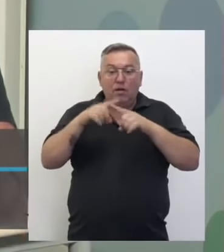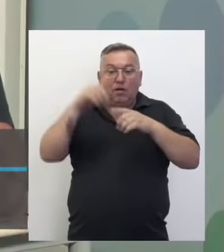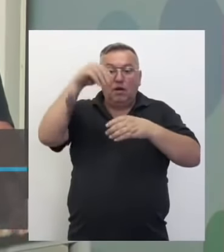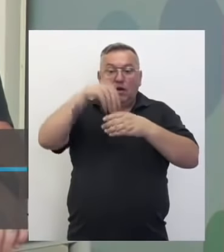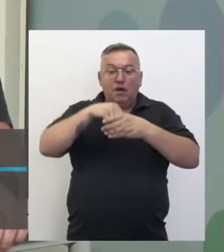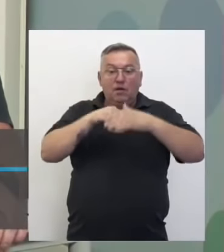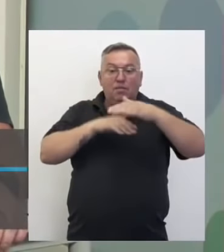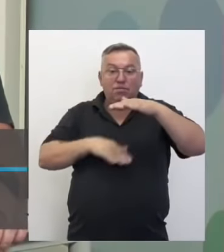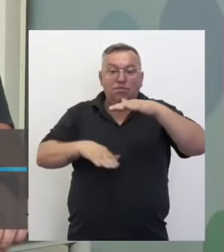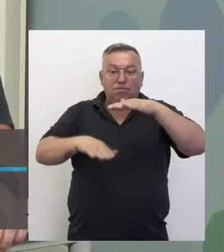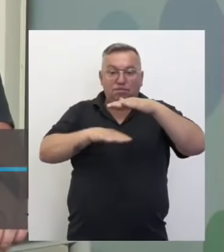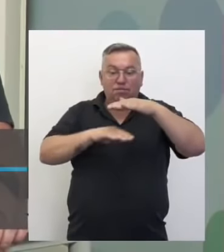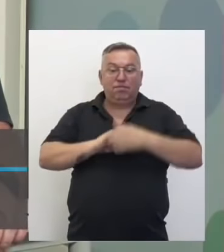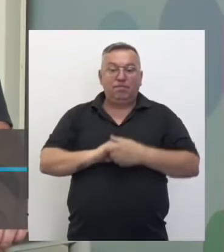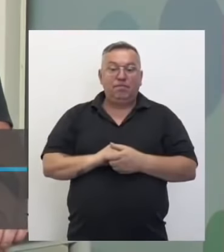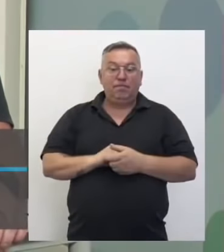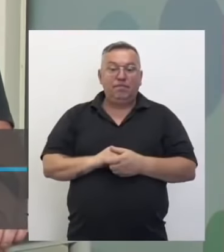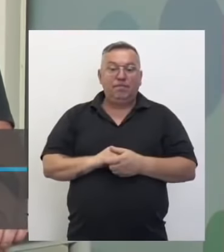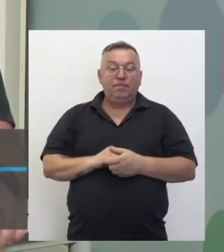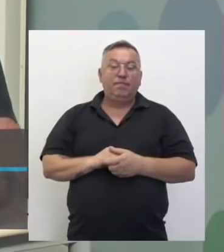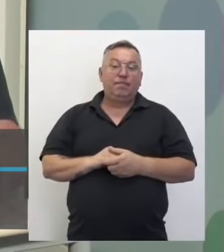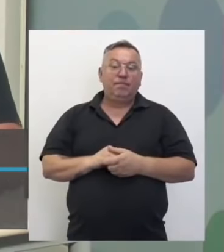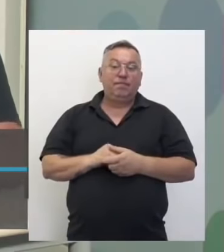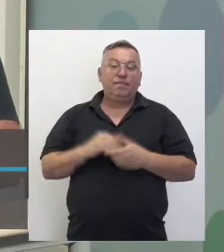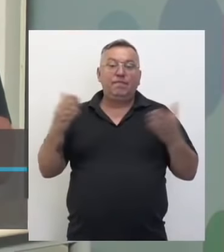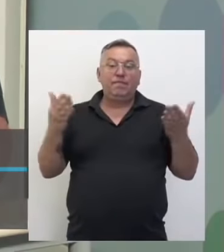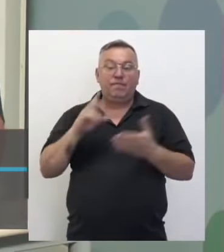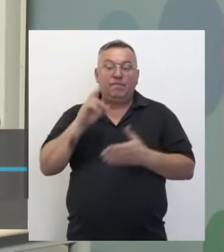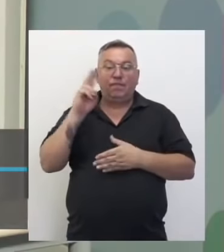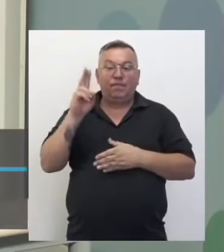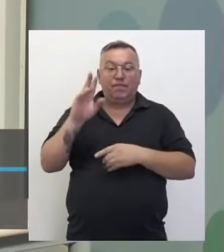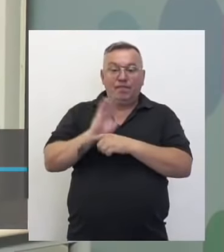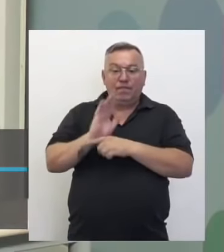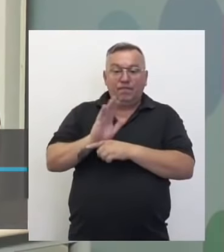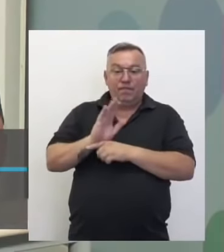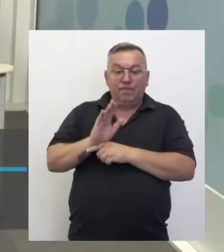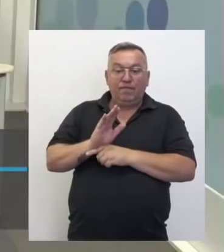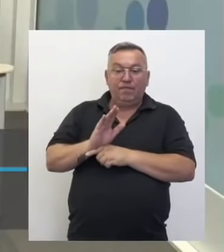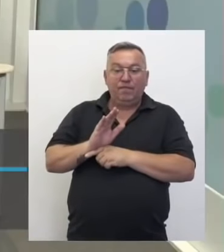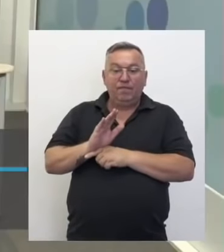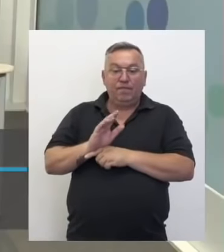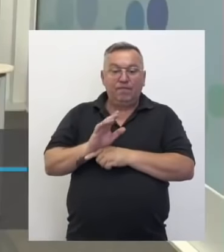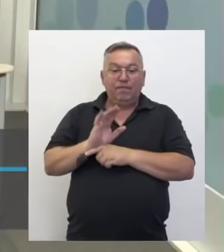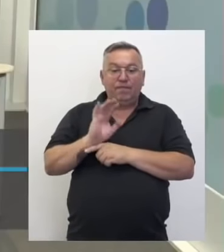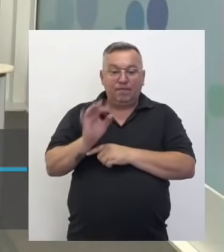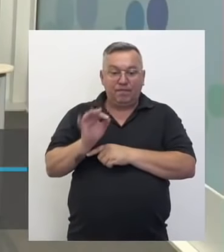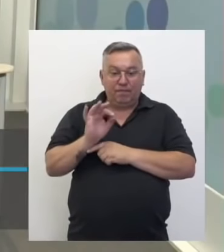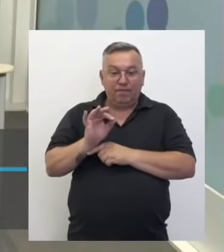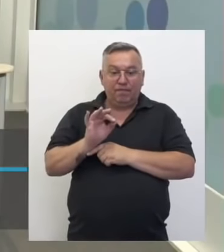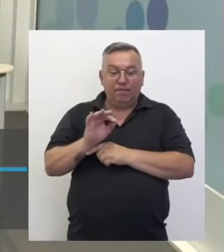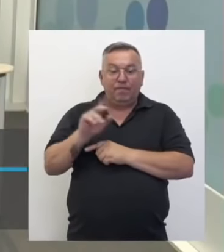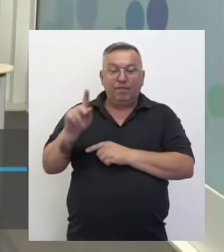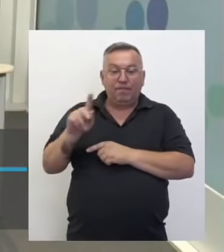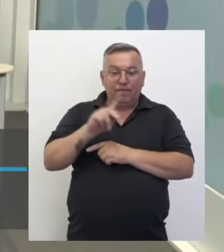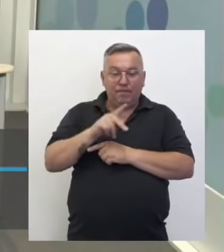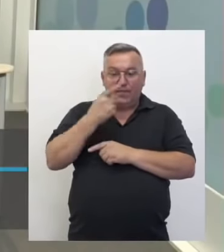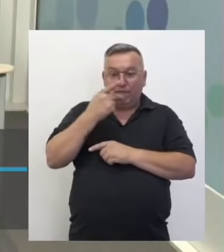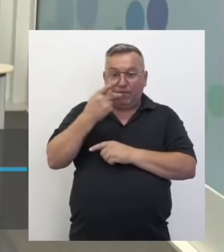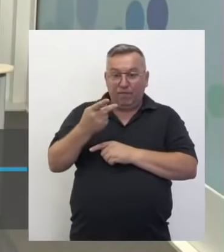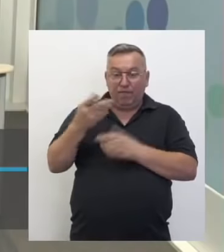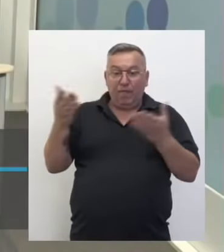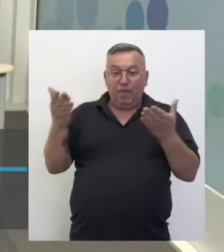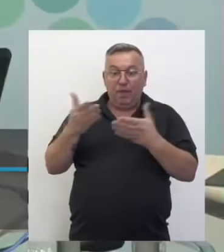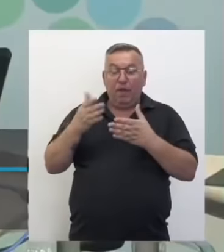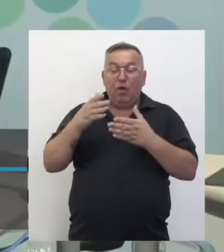interior do nosso país. Tudo bem? Agora nós vamos assistir um vídeo, né, professora? Exatamente, professor Antônio citou aí o